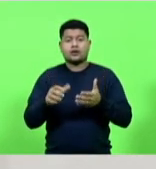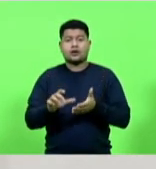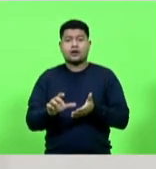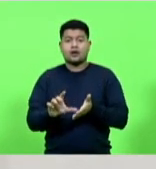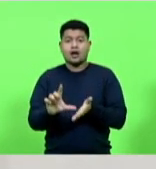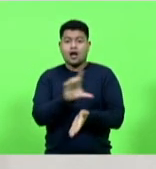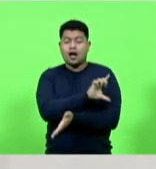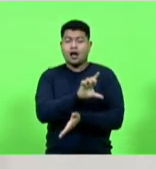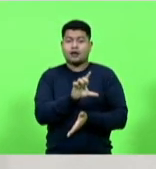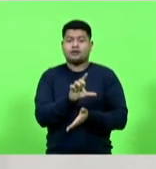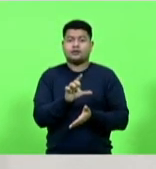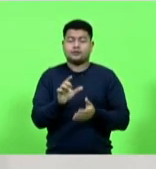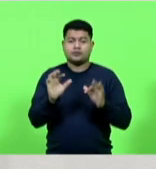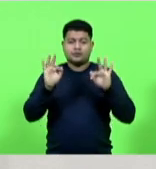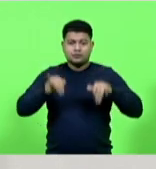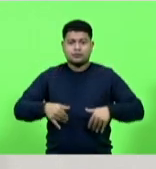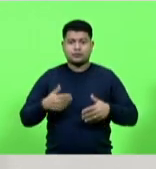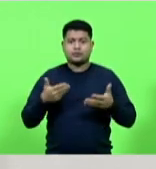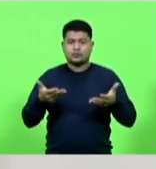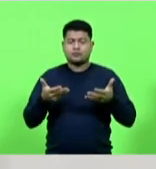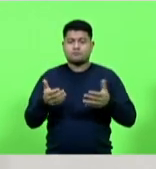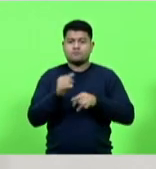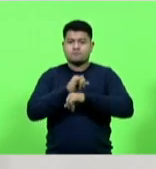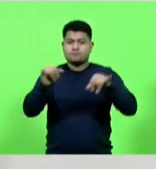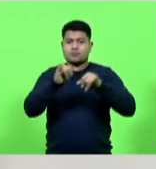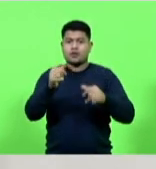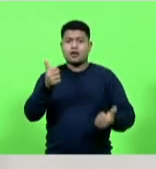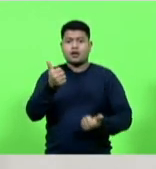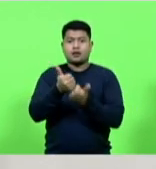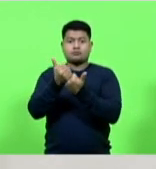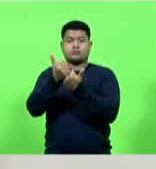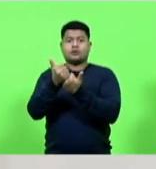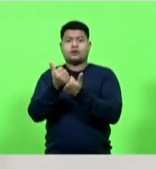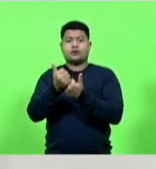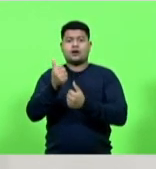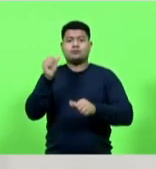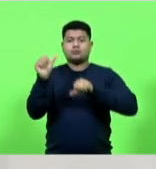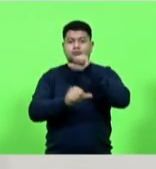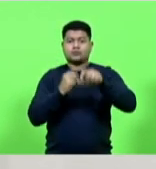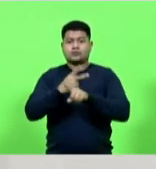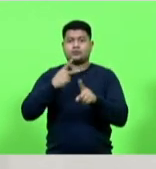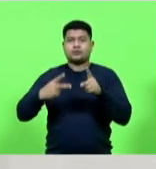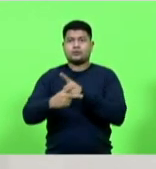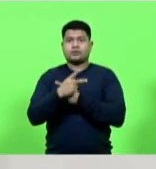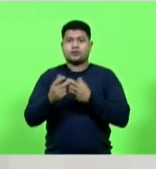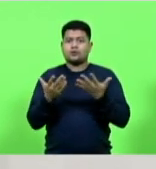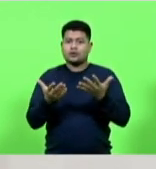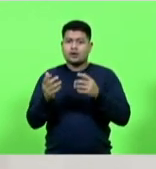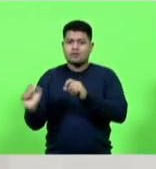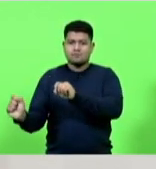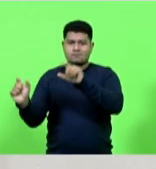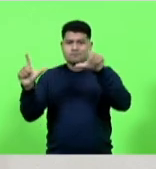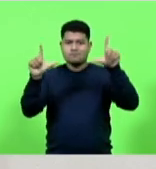campanha de apoio a reforma da previdência estadual gostaria que rodassem o vídeo